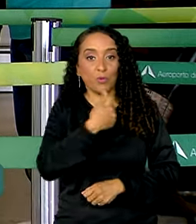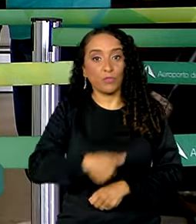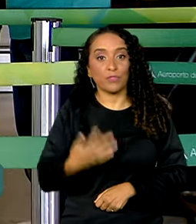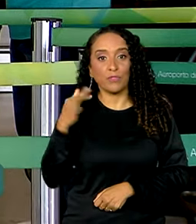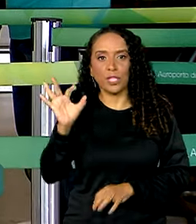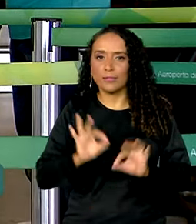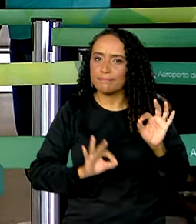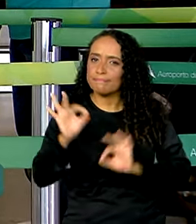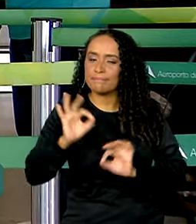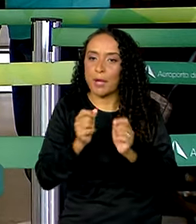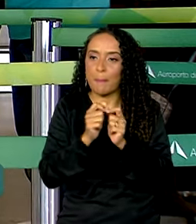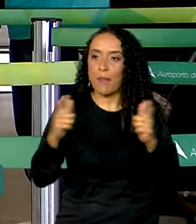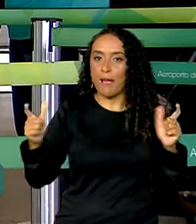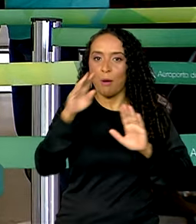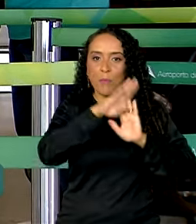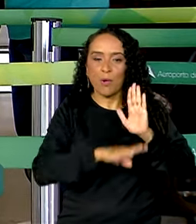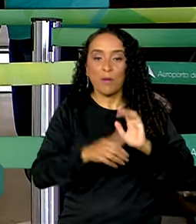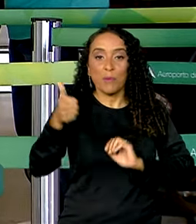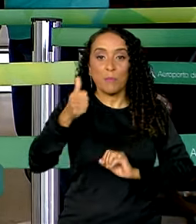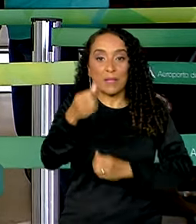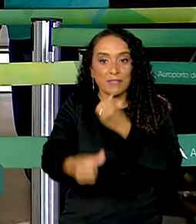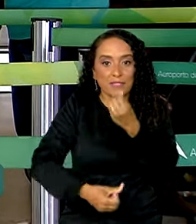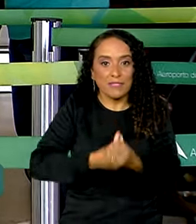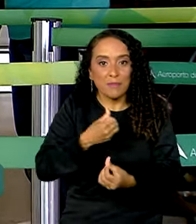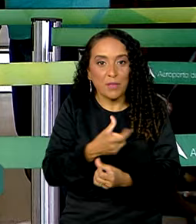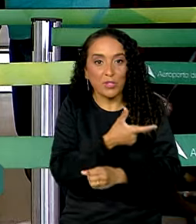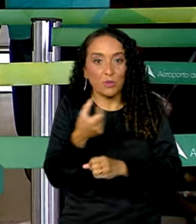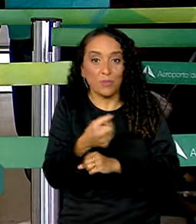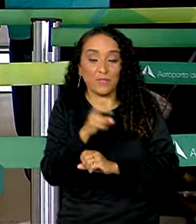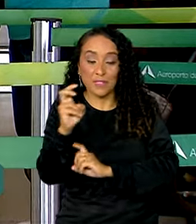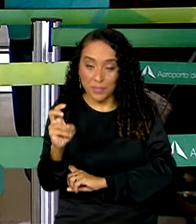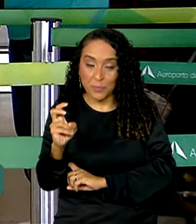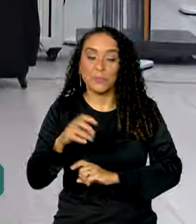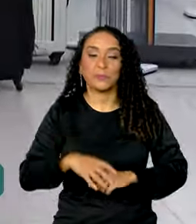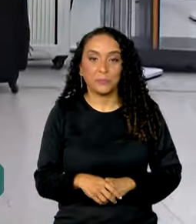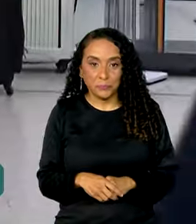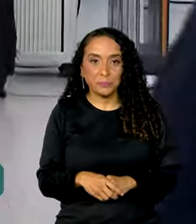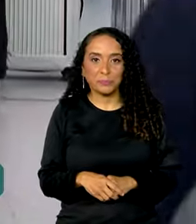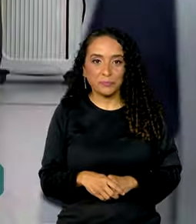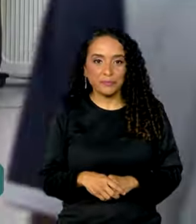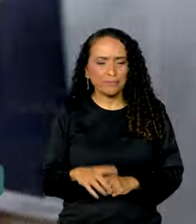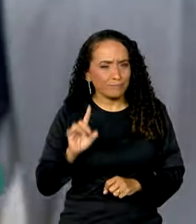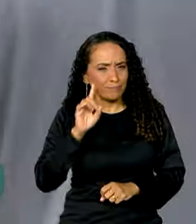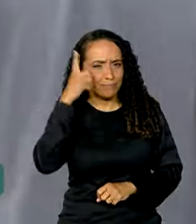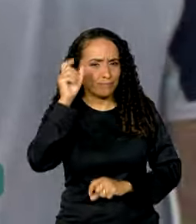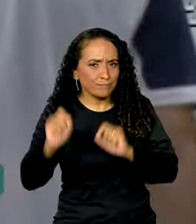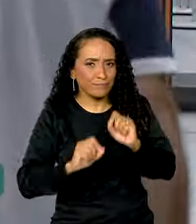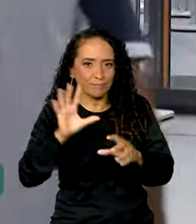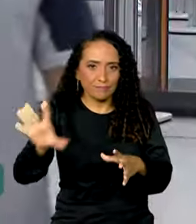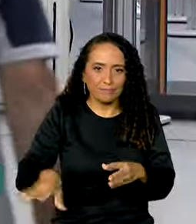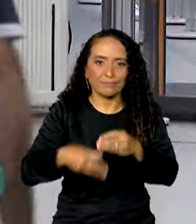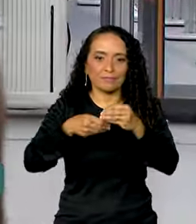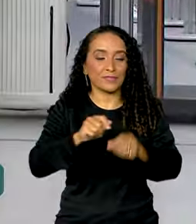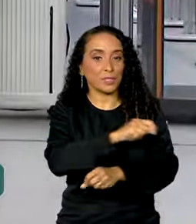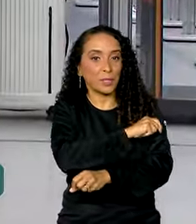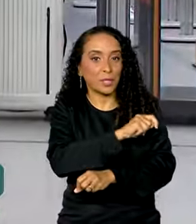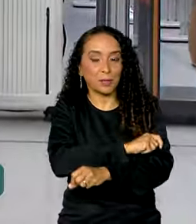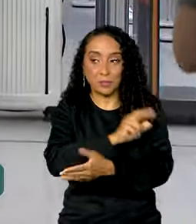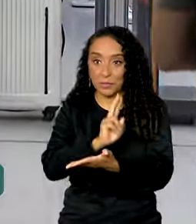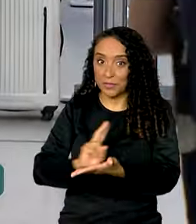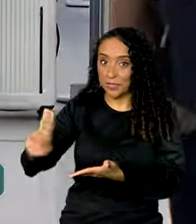planeja ampliar o programa no primeiro semestre de 2025. A ideia é incluir estudantes